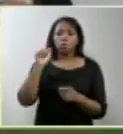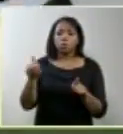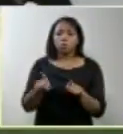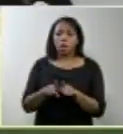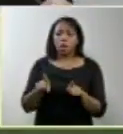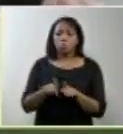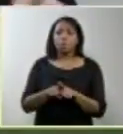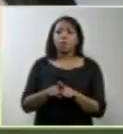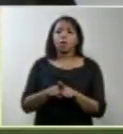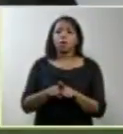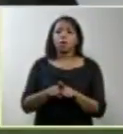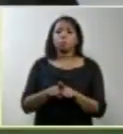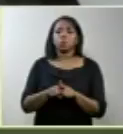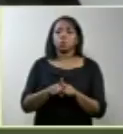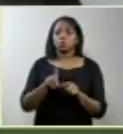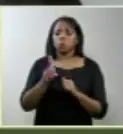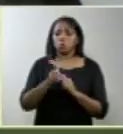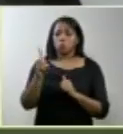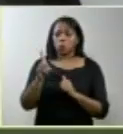doutor Luiz Roberto Barroso.